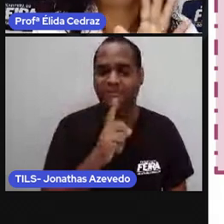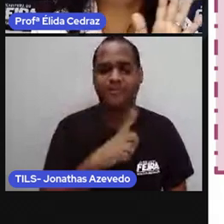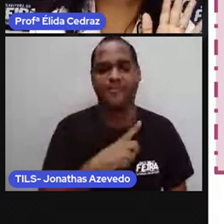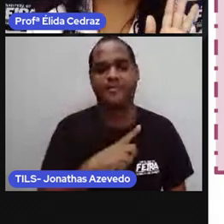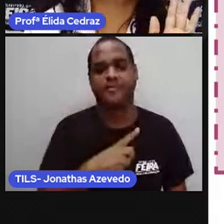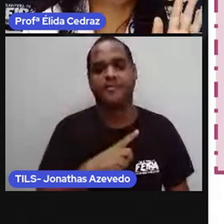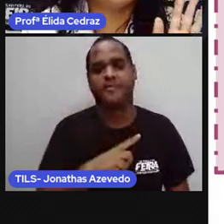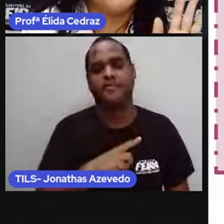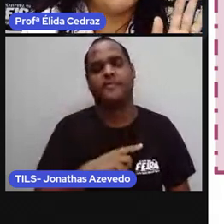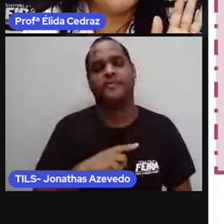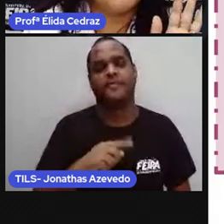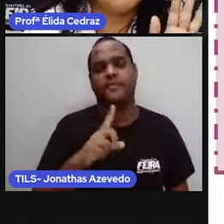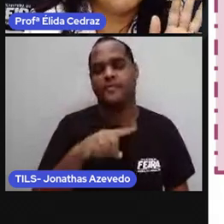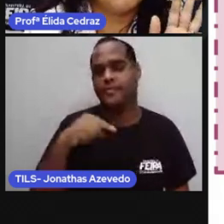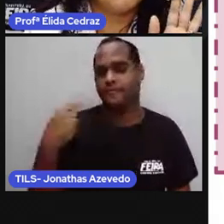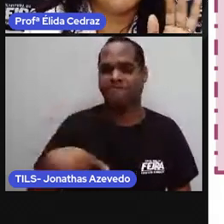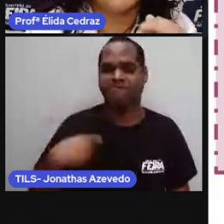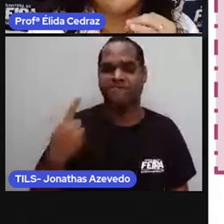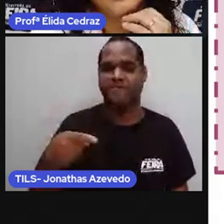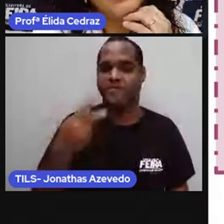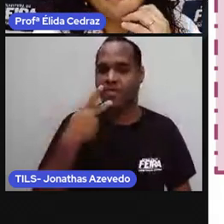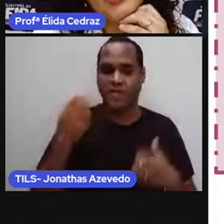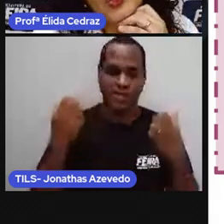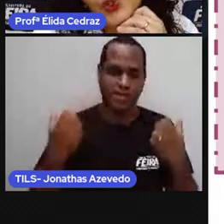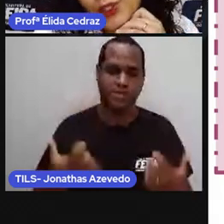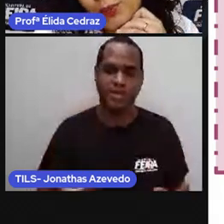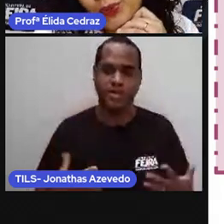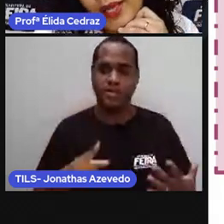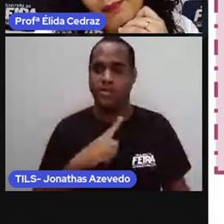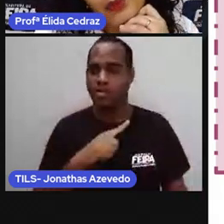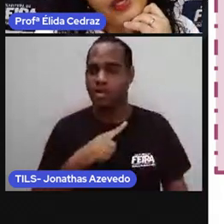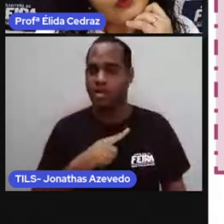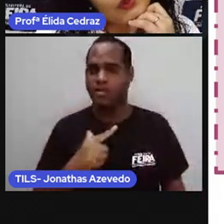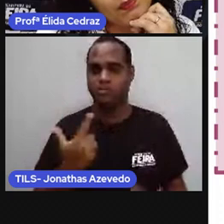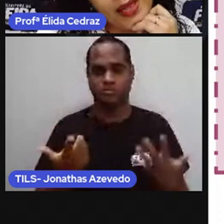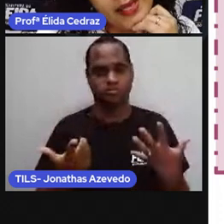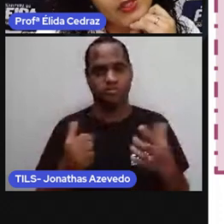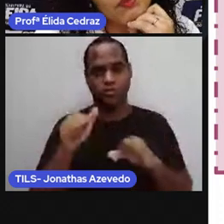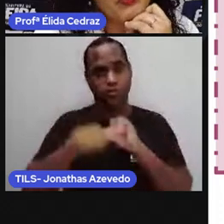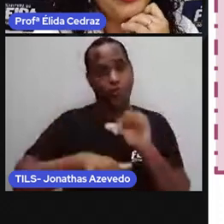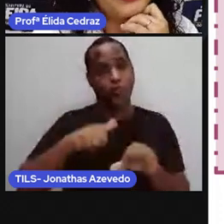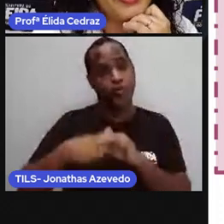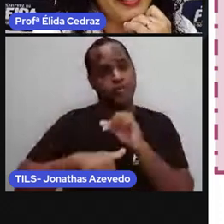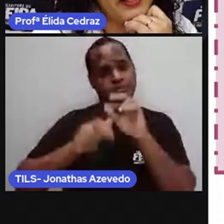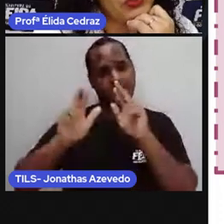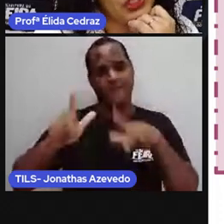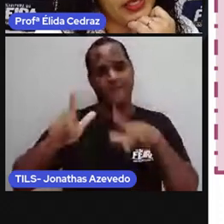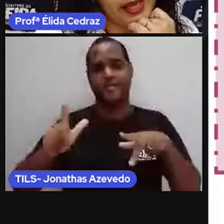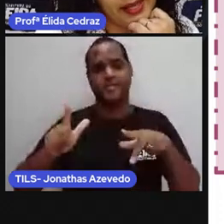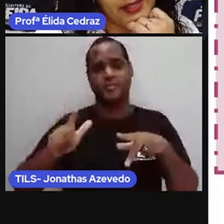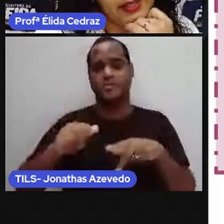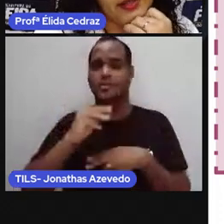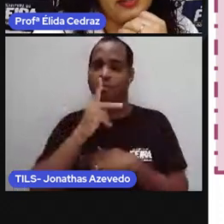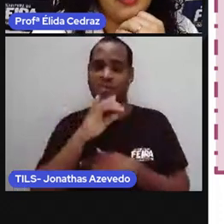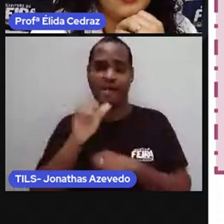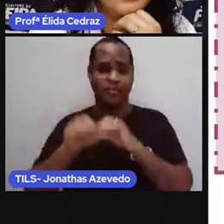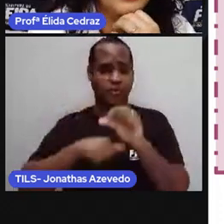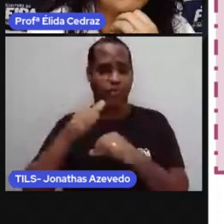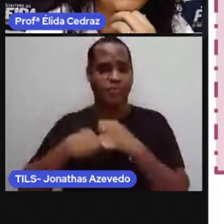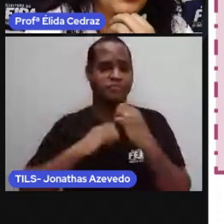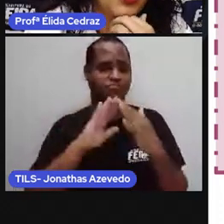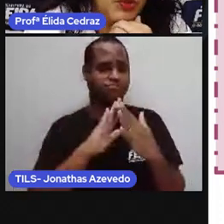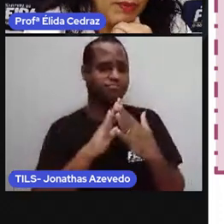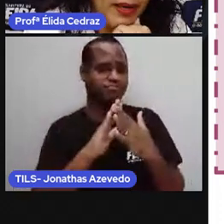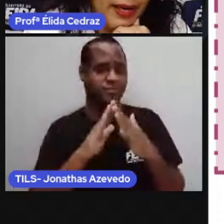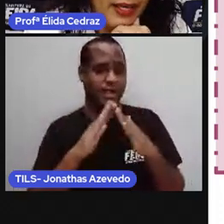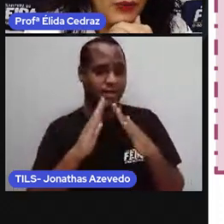mudando diários. Ela precisou se mudar porque os pais mudaram de casa e